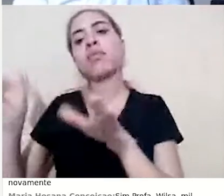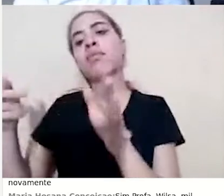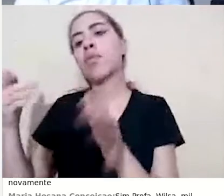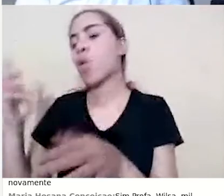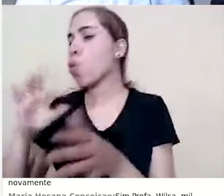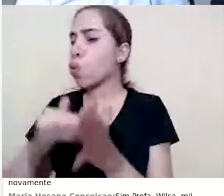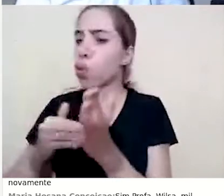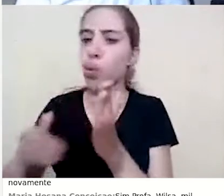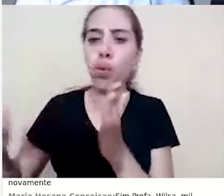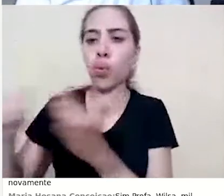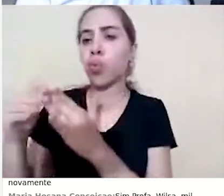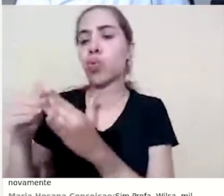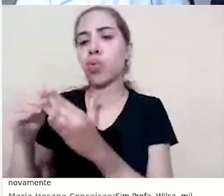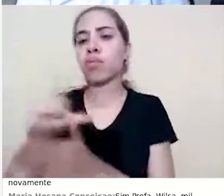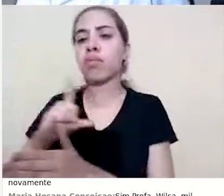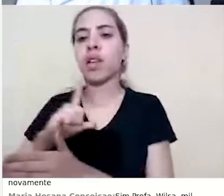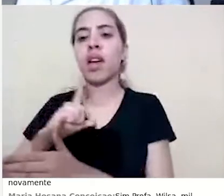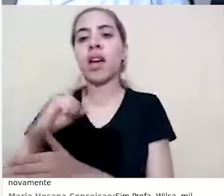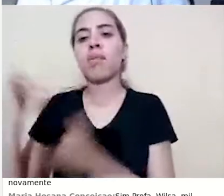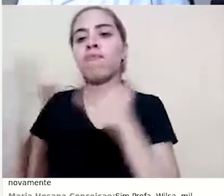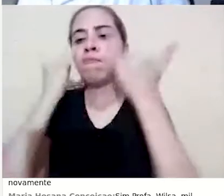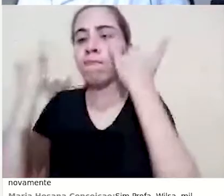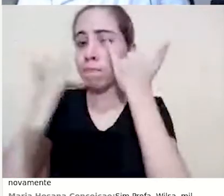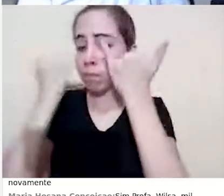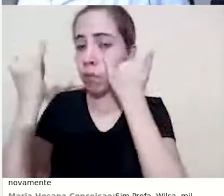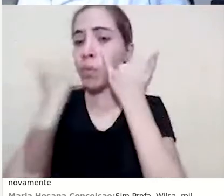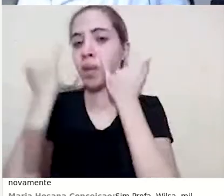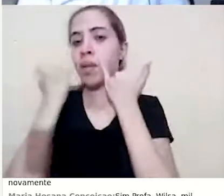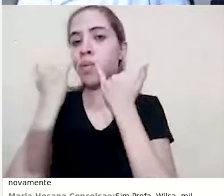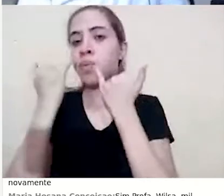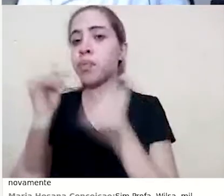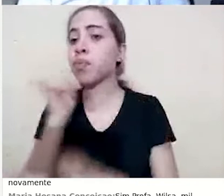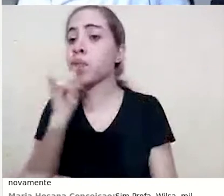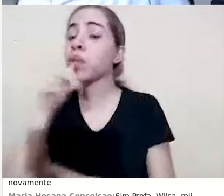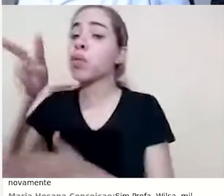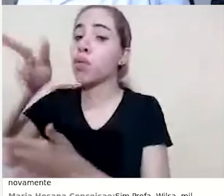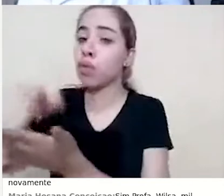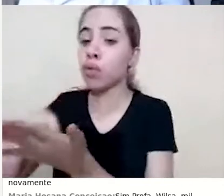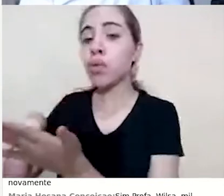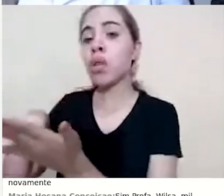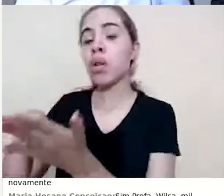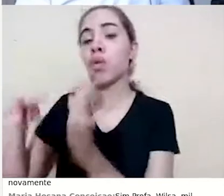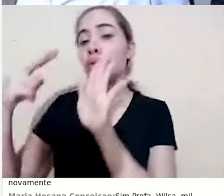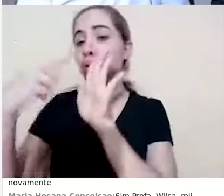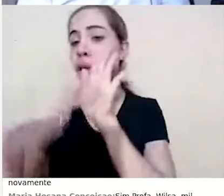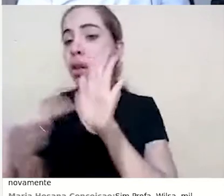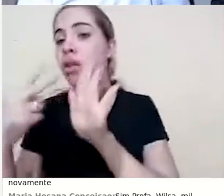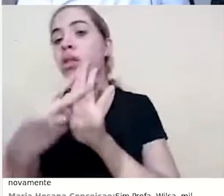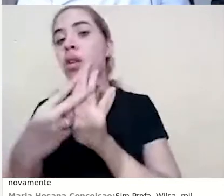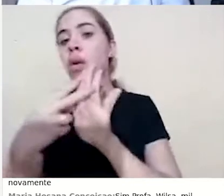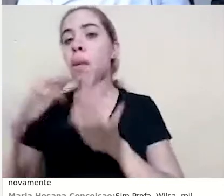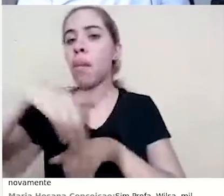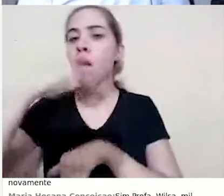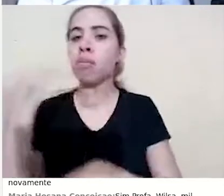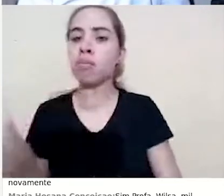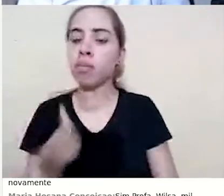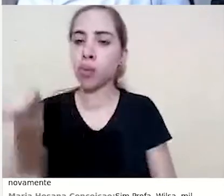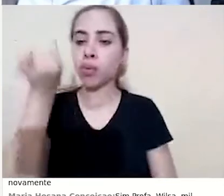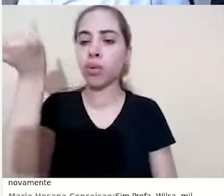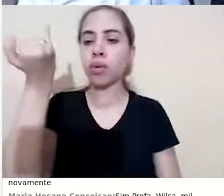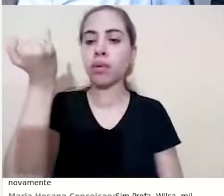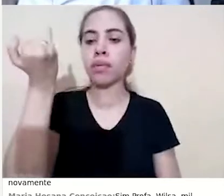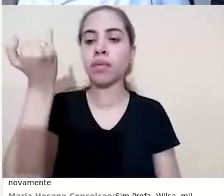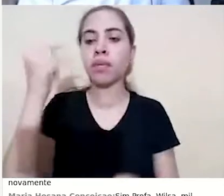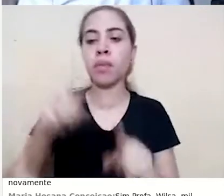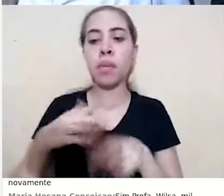recursos. Então, eu acessar o de visualizações, que foi o último que a gente viu e um dos mais importantes no meu